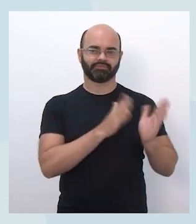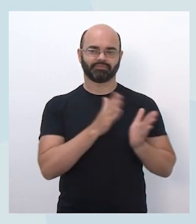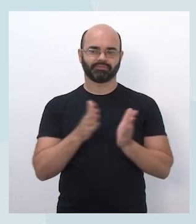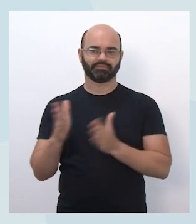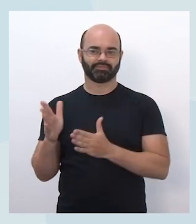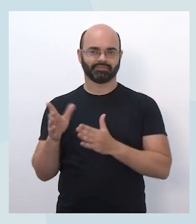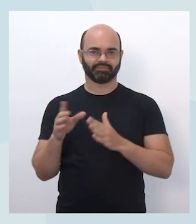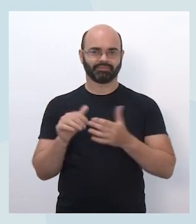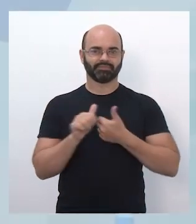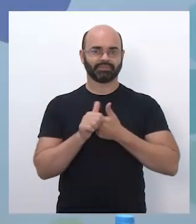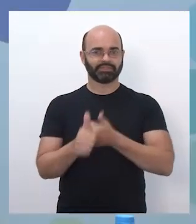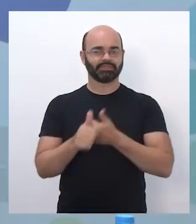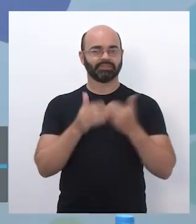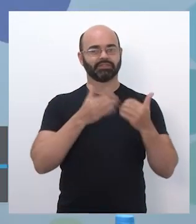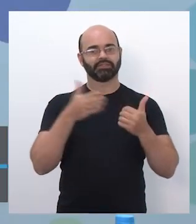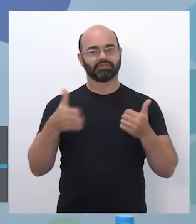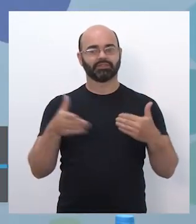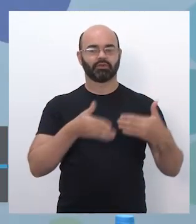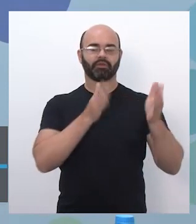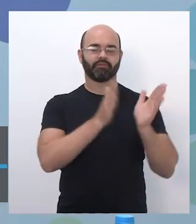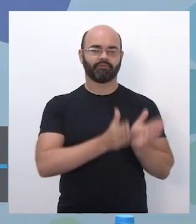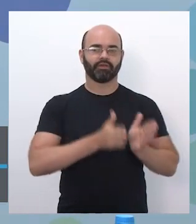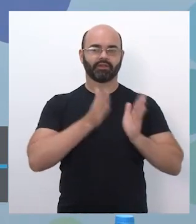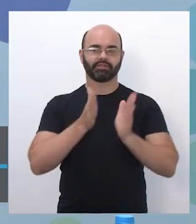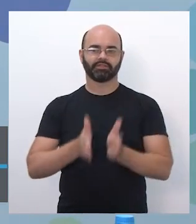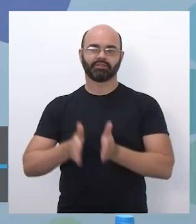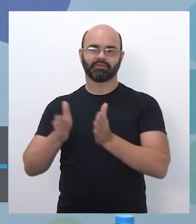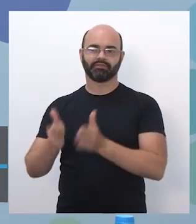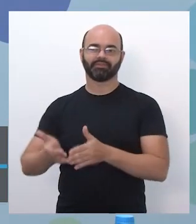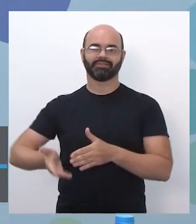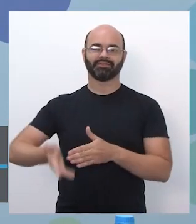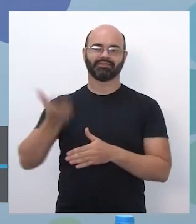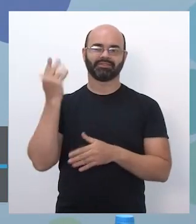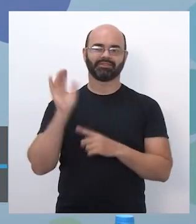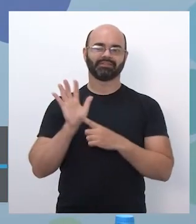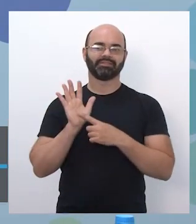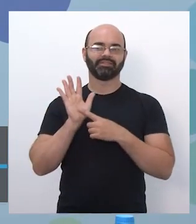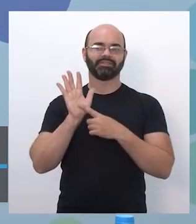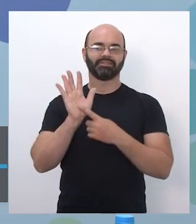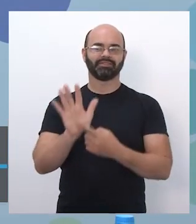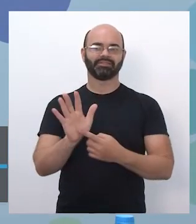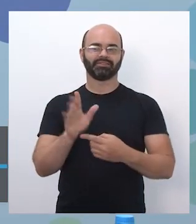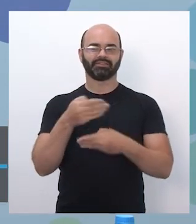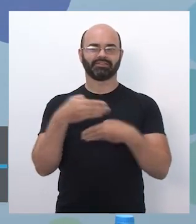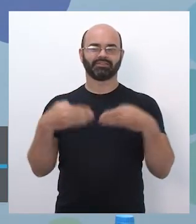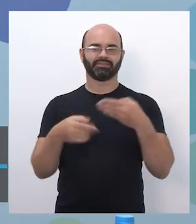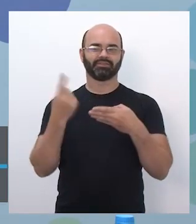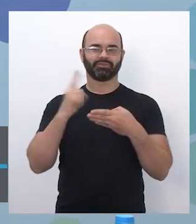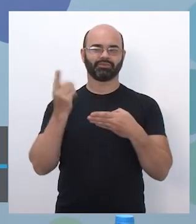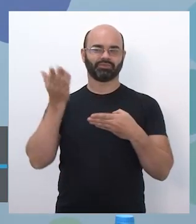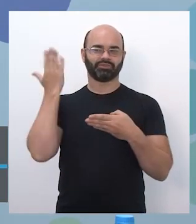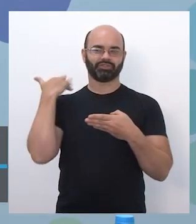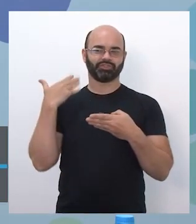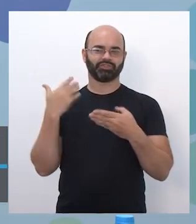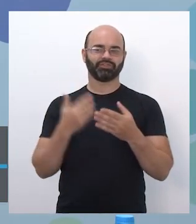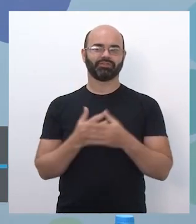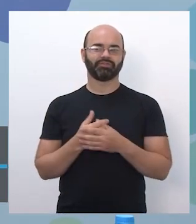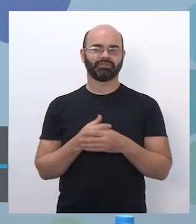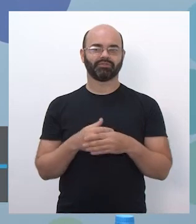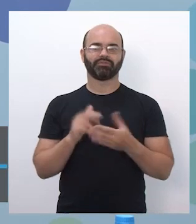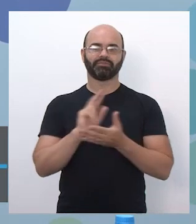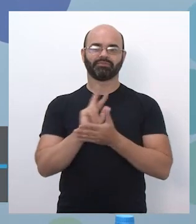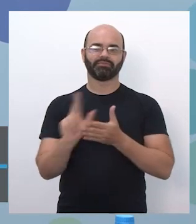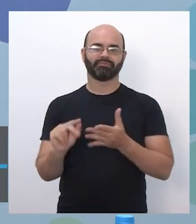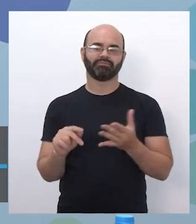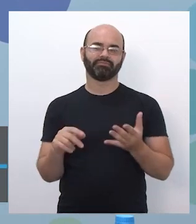as fases e os eixos estruturantes que estavam lá apresentados para vocês no último slide que mobiliza habilidades de diferentes